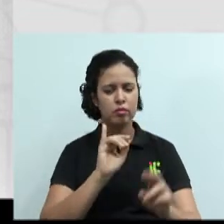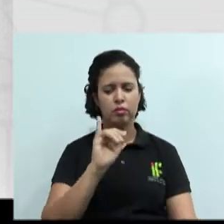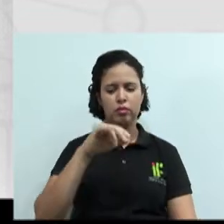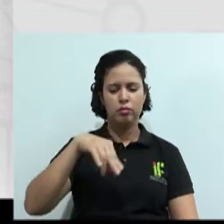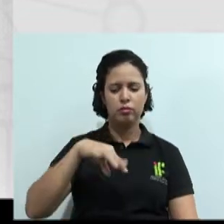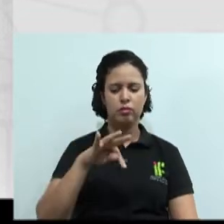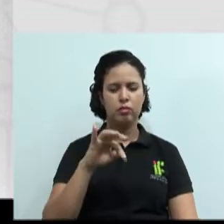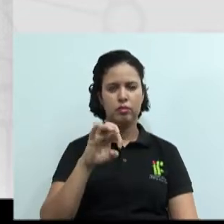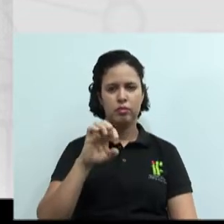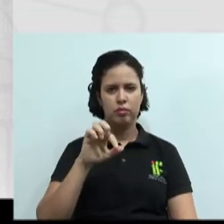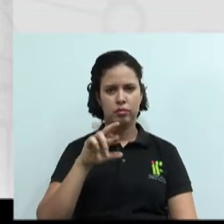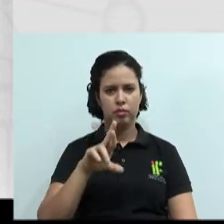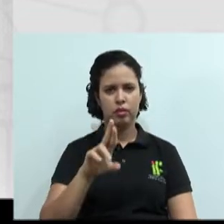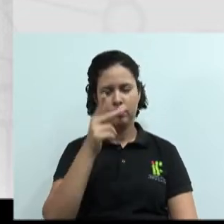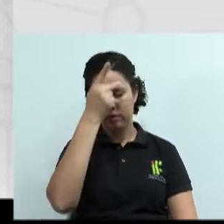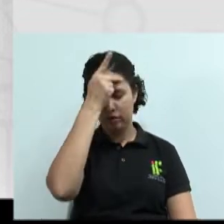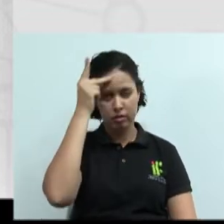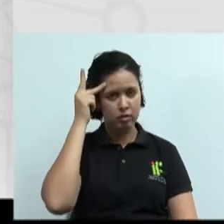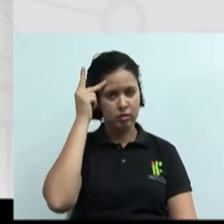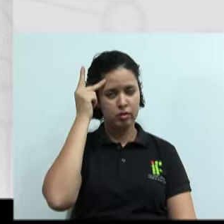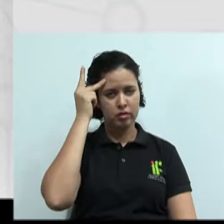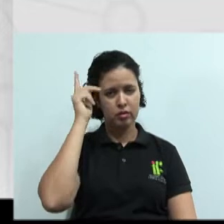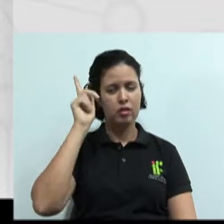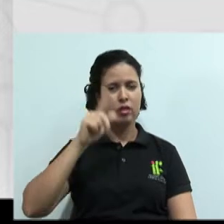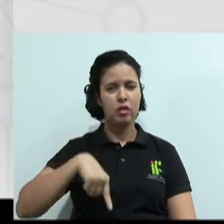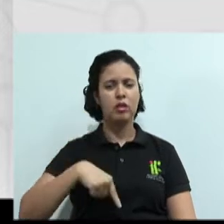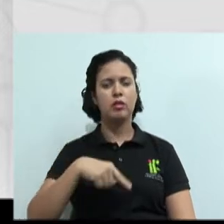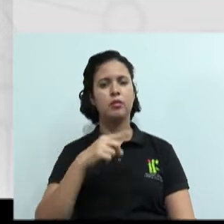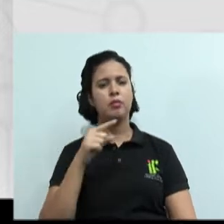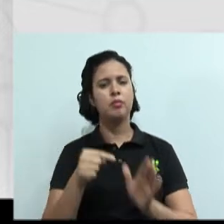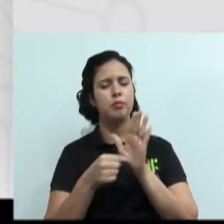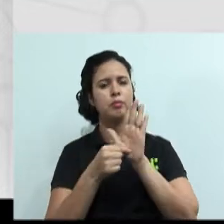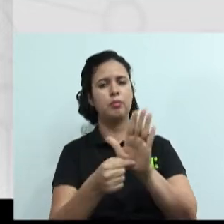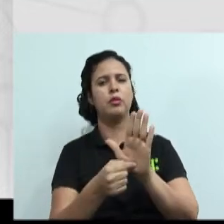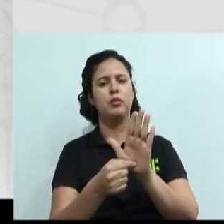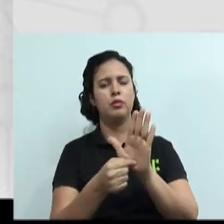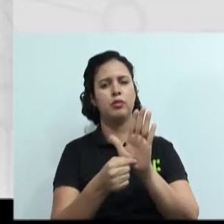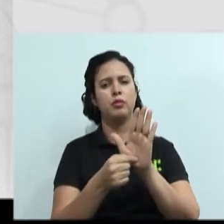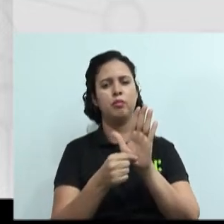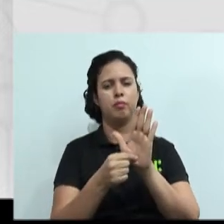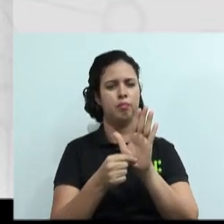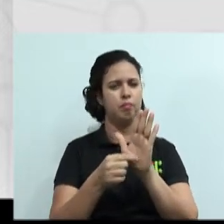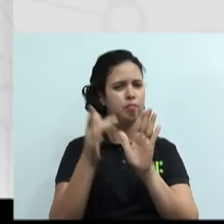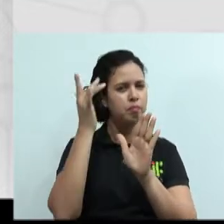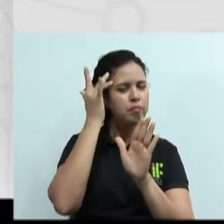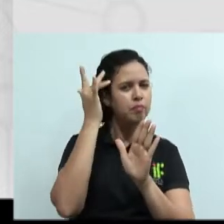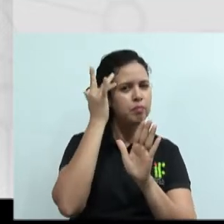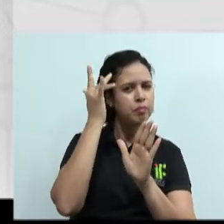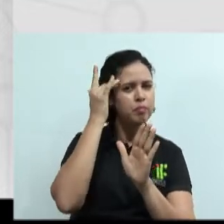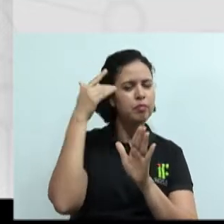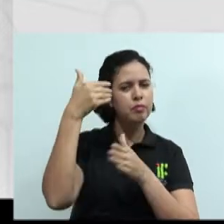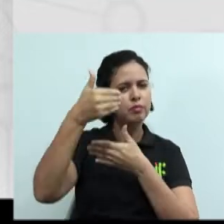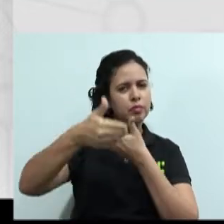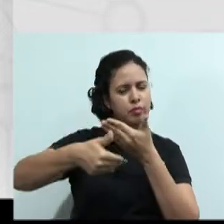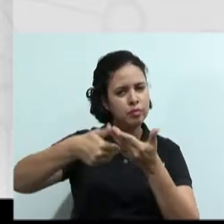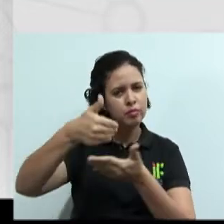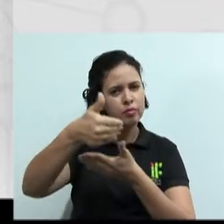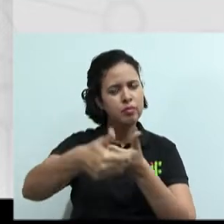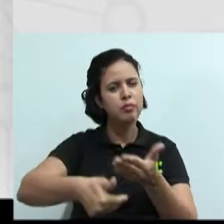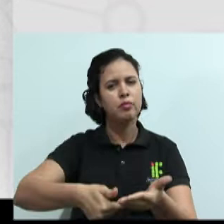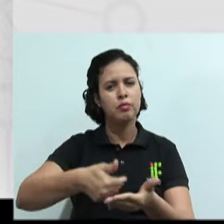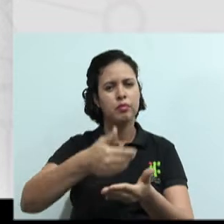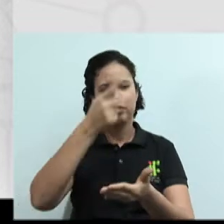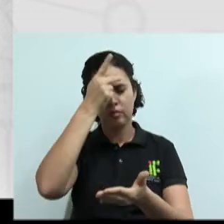confiança às pessoas e mostra a maturidade e o desenvolvimento de quem faz parte ali do processo